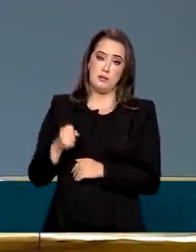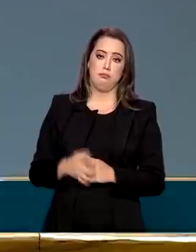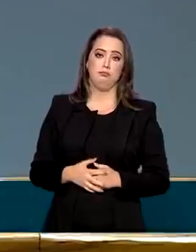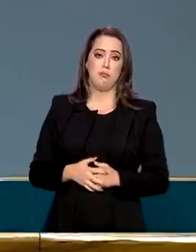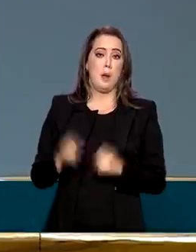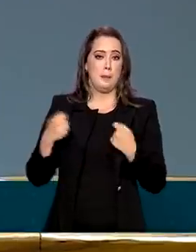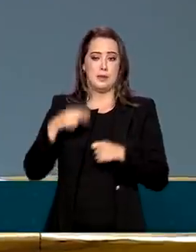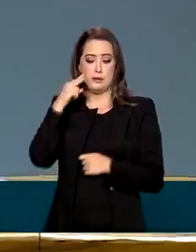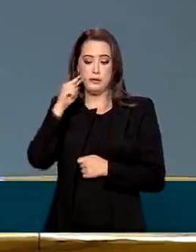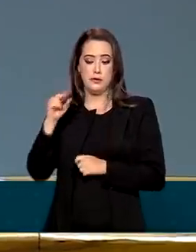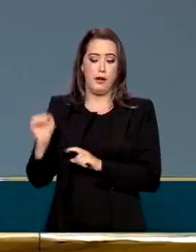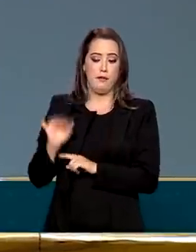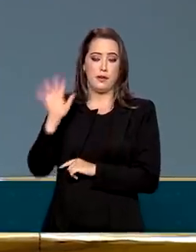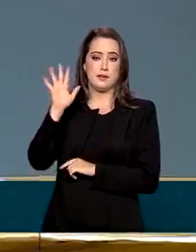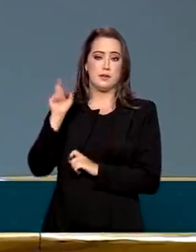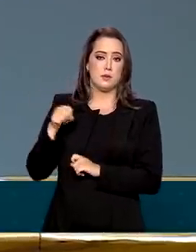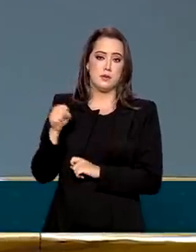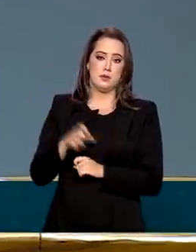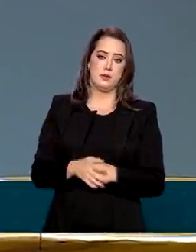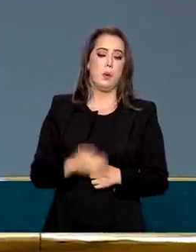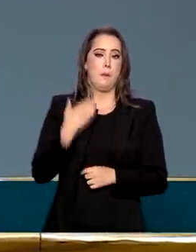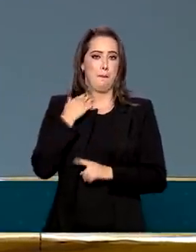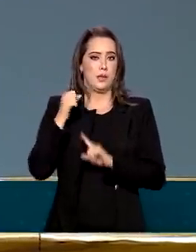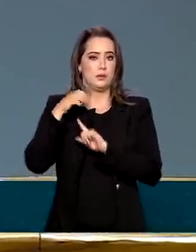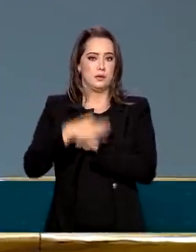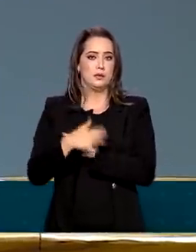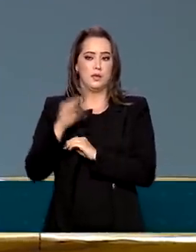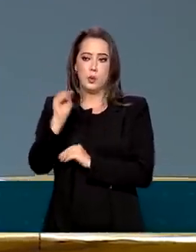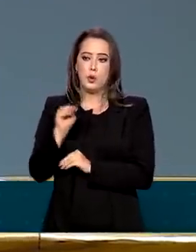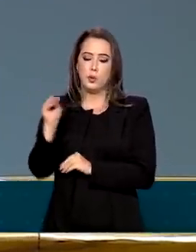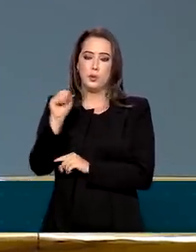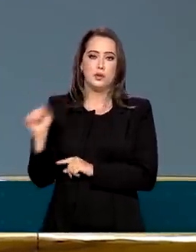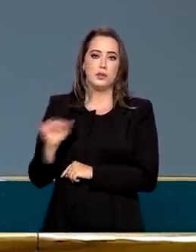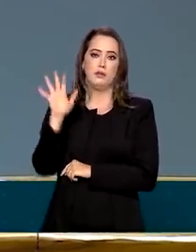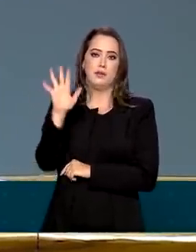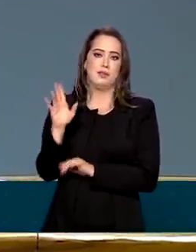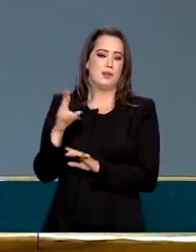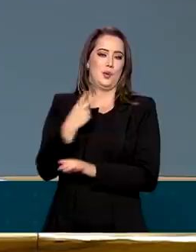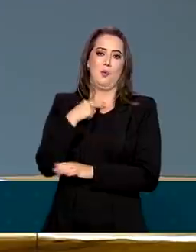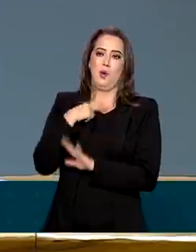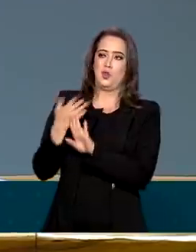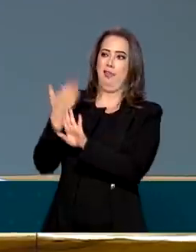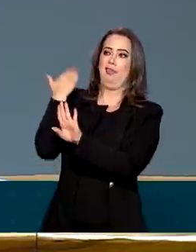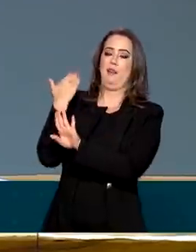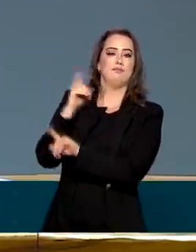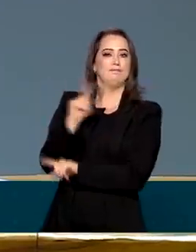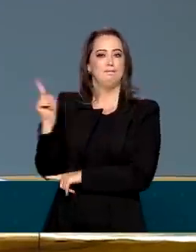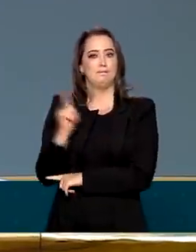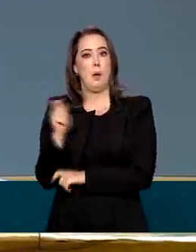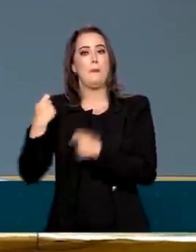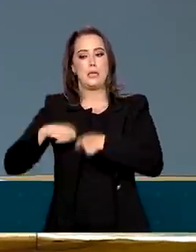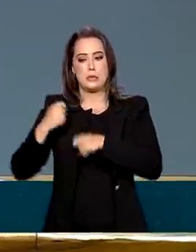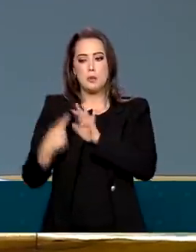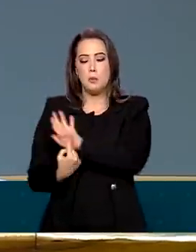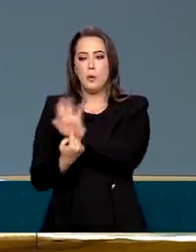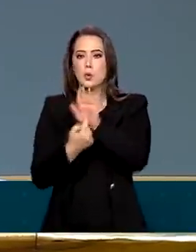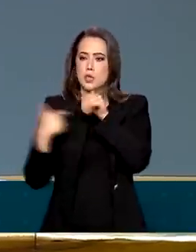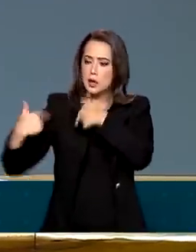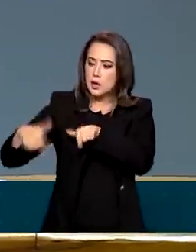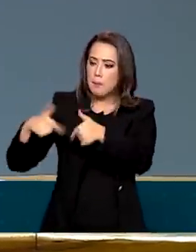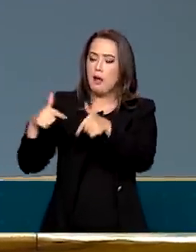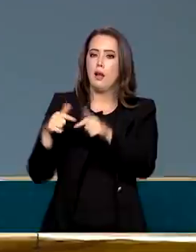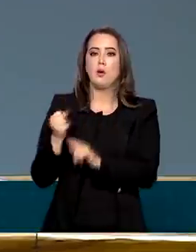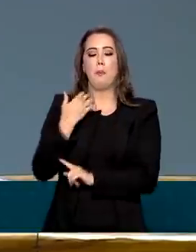Tem que olhar para a inflação. Quem cuida de inflação é o Banco Central. E não pode ficar atrás da curva, não. Tem que correr. Tem que mostrar serviço. Ele é